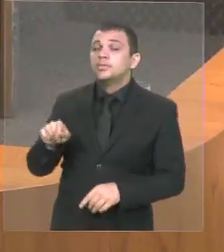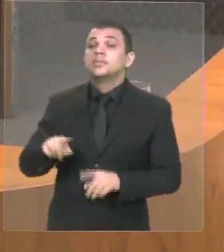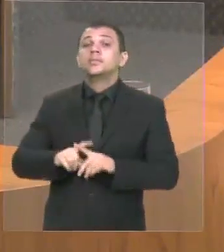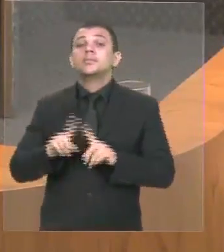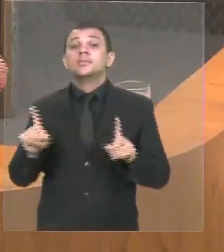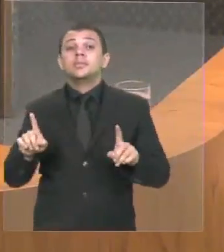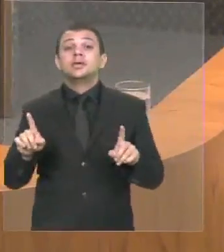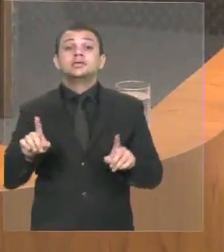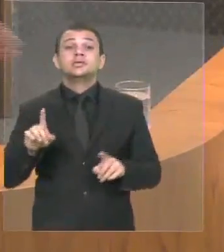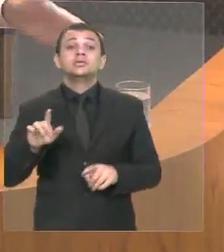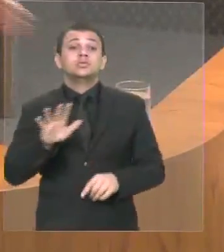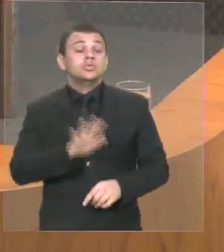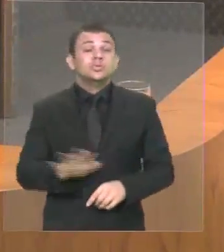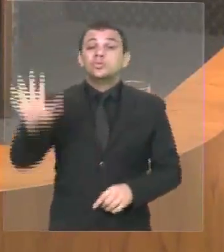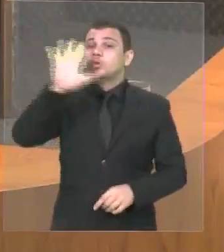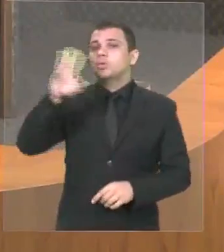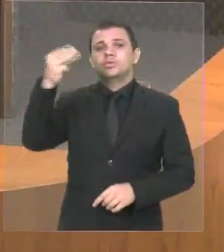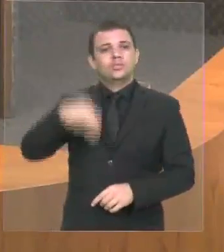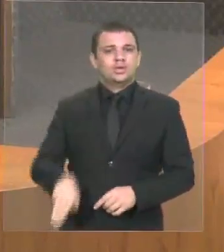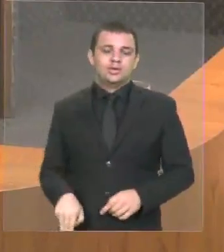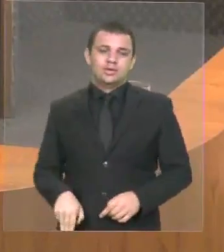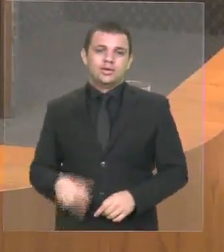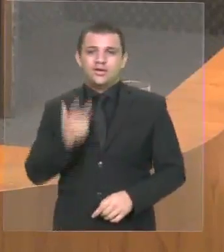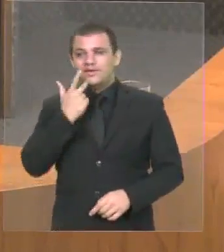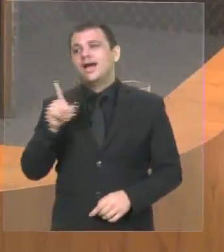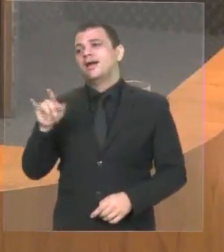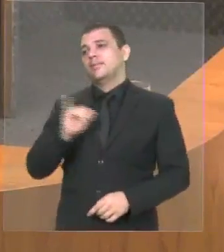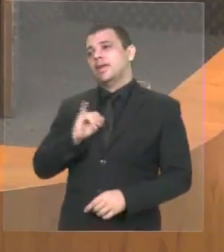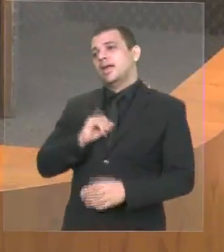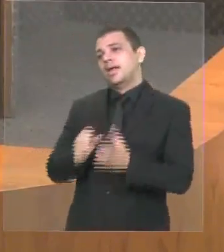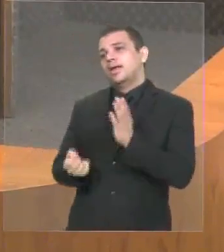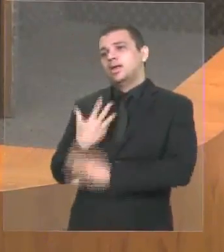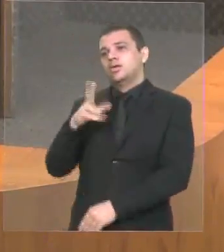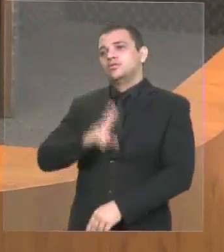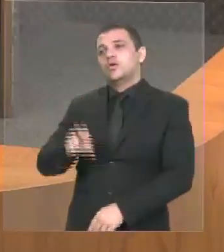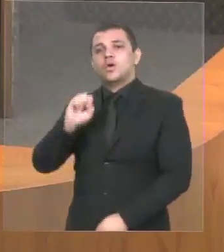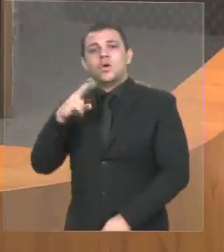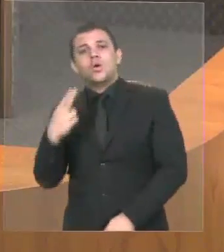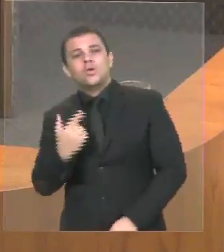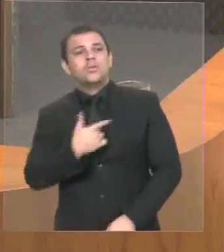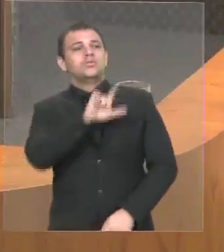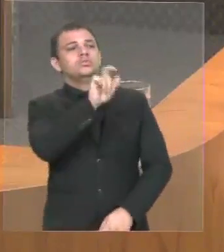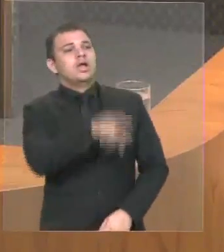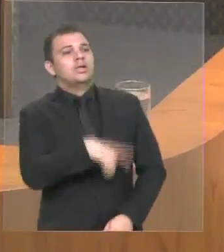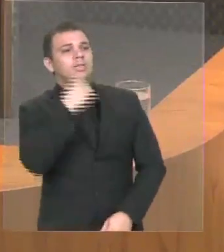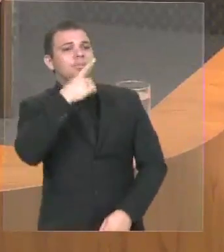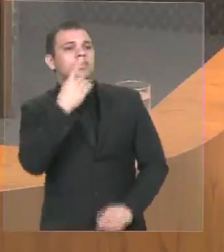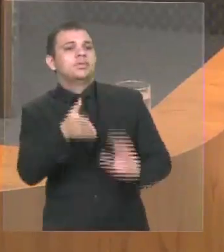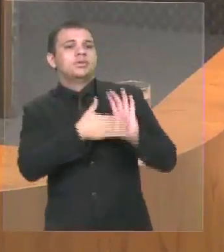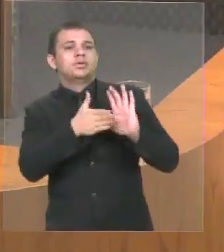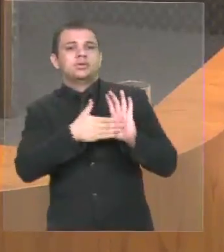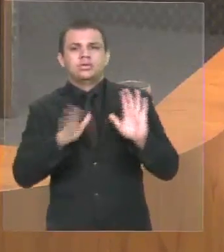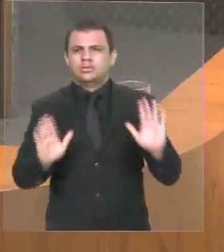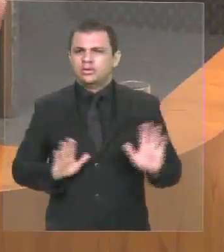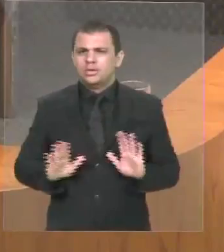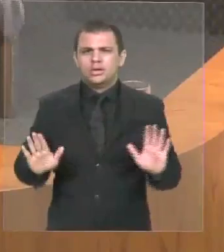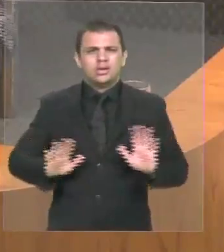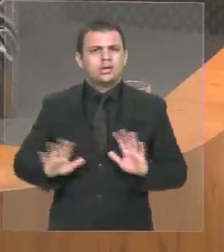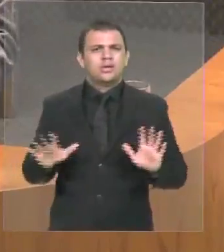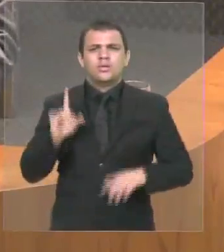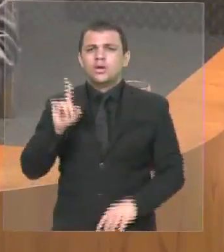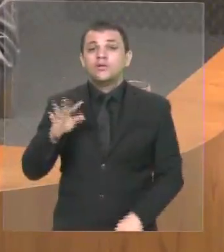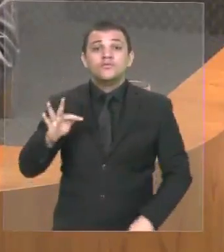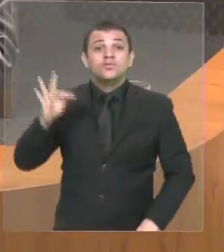questão eleitoral de Imperatriz para dizer que criou a universidade lá, ou que fulano de tal que fez a indicação. Nós estamos tratando do futuro de